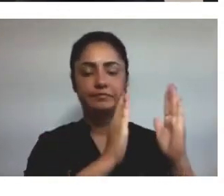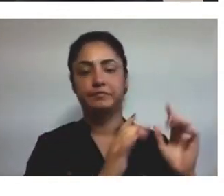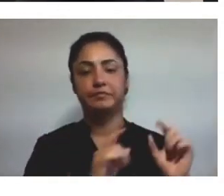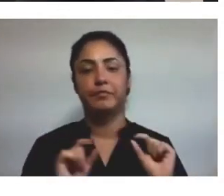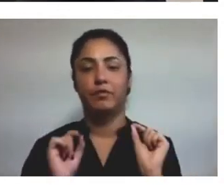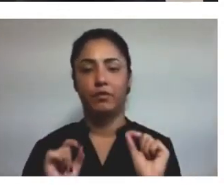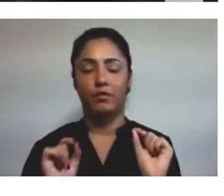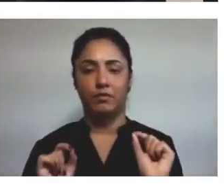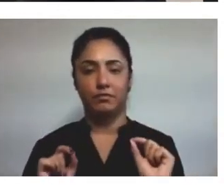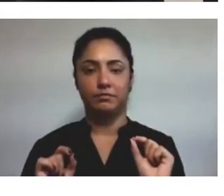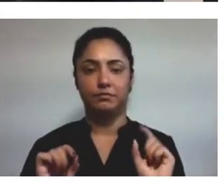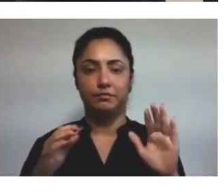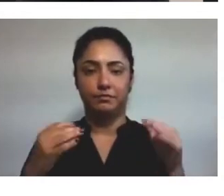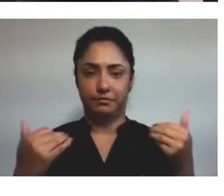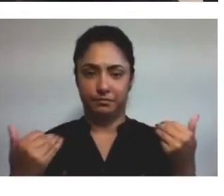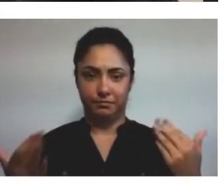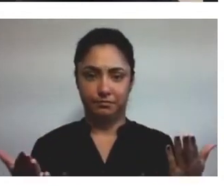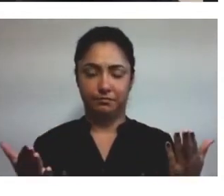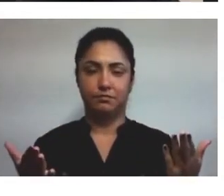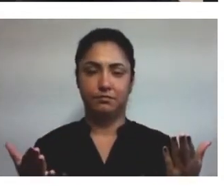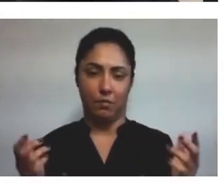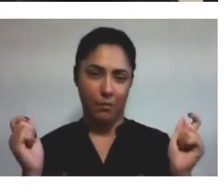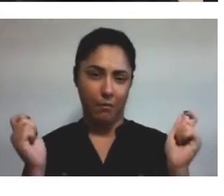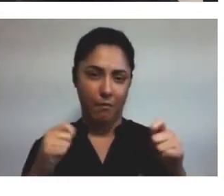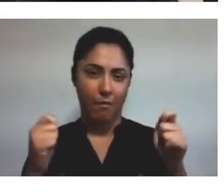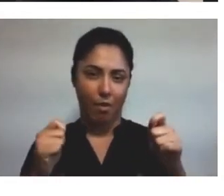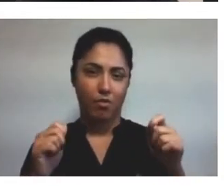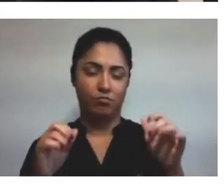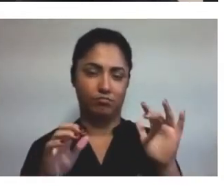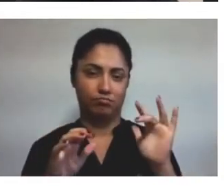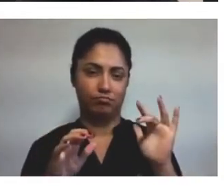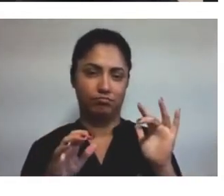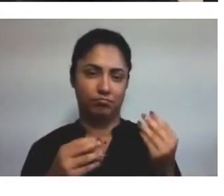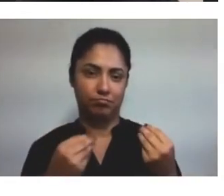E, então, se eu já puder passar o slide, por favor.